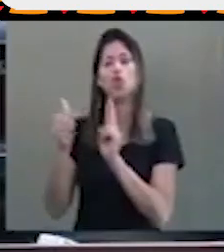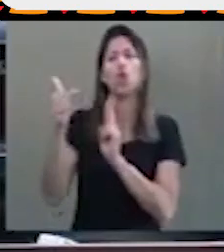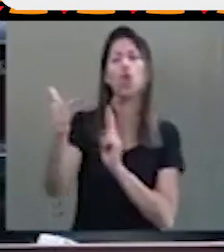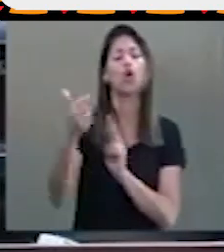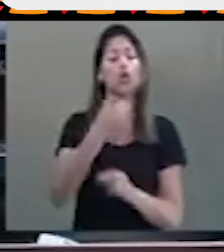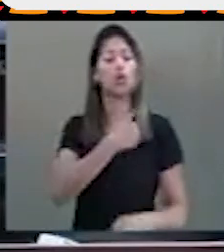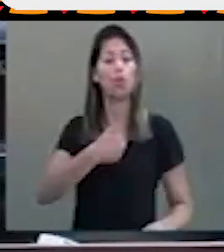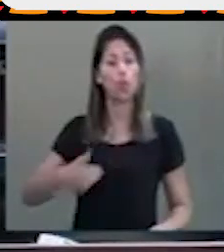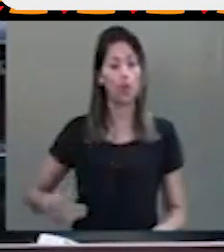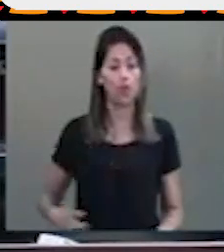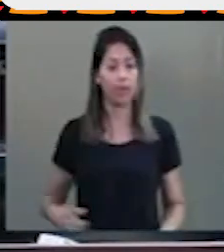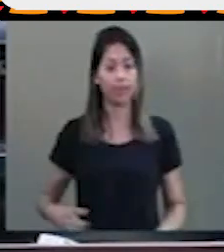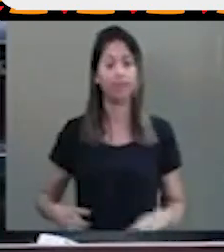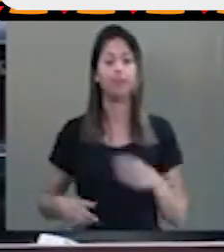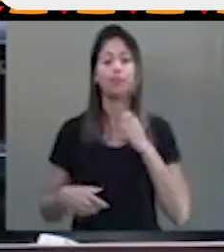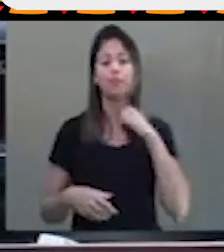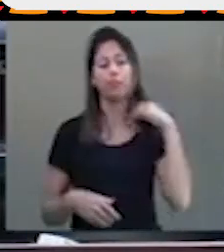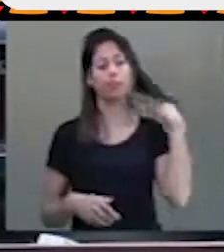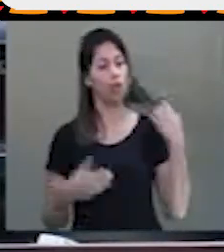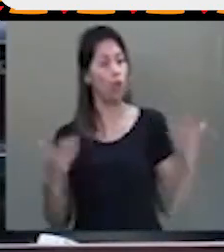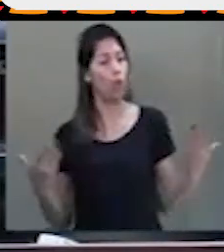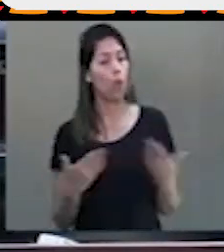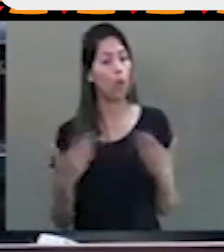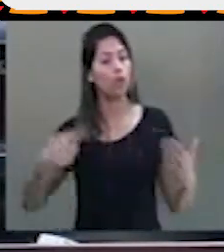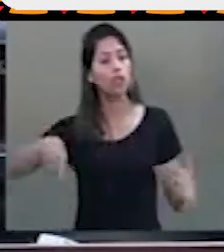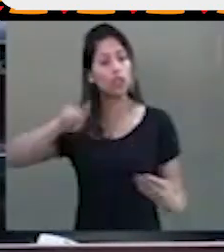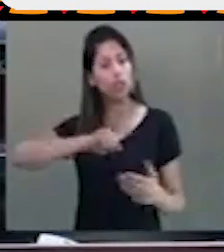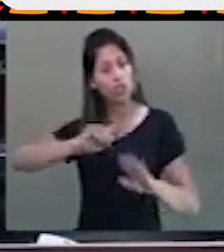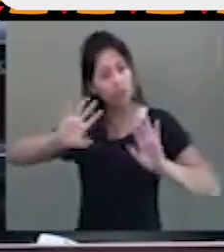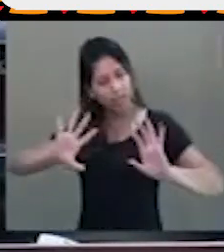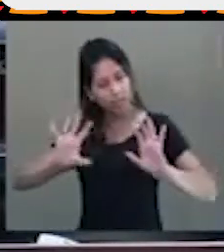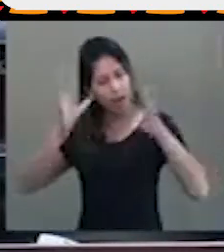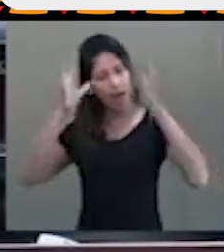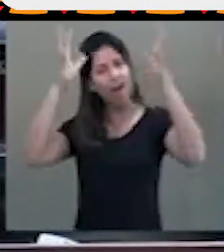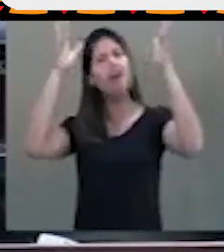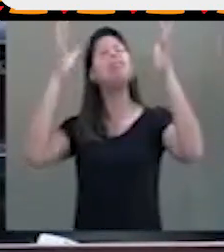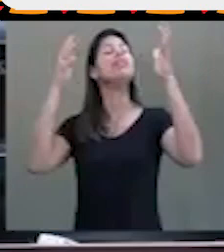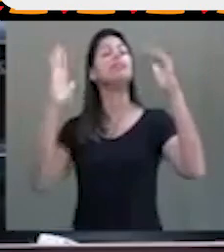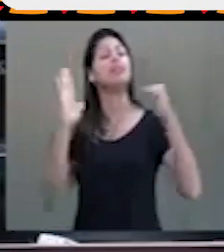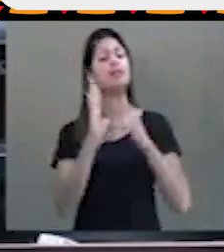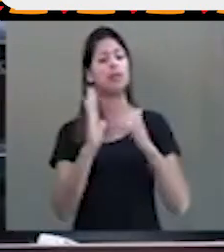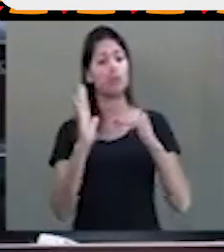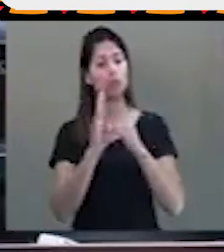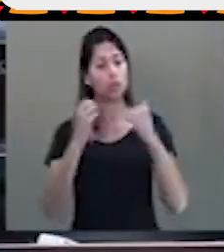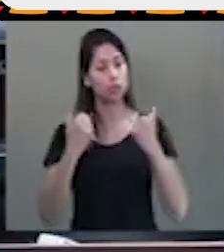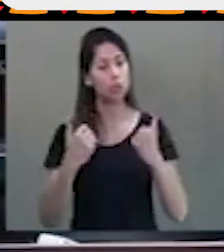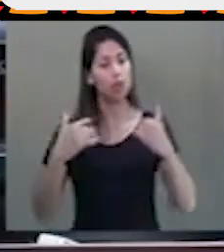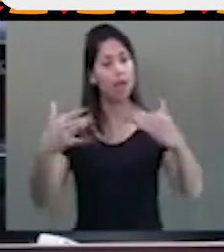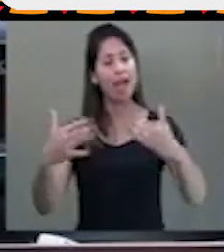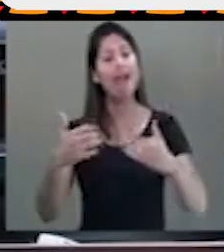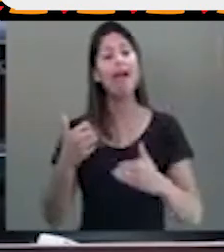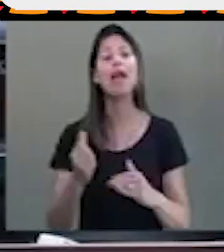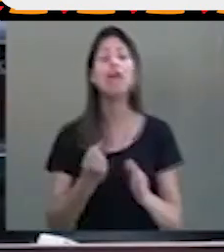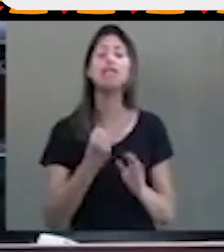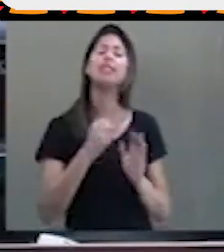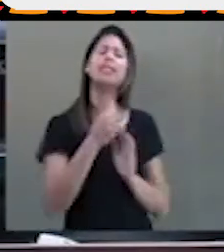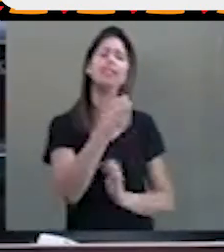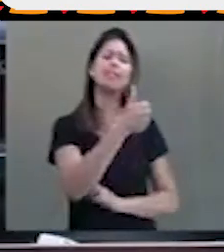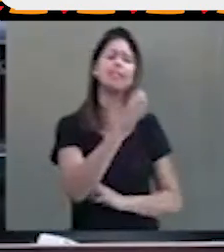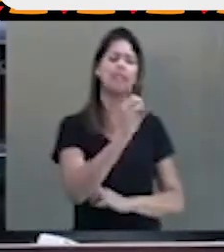Sim, repito, celebramos hoje nesse plenário os 10 anos da Lei de Cota nas Universidades